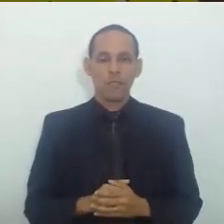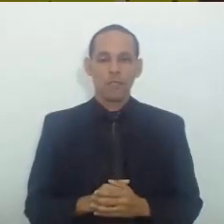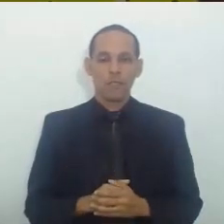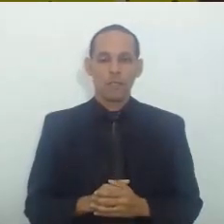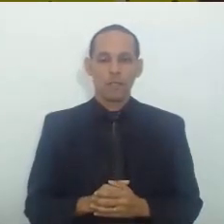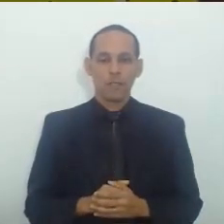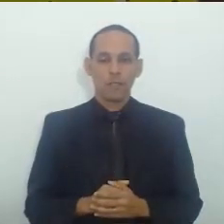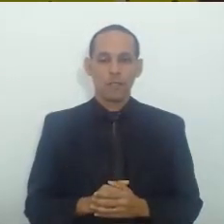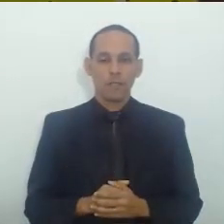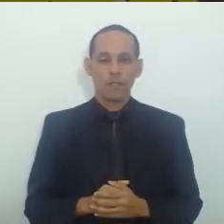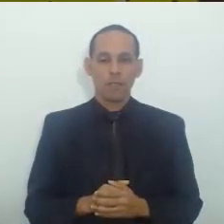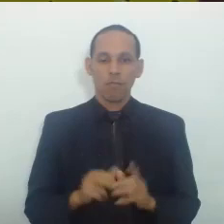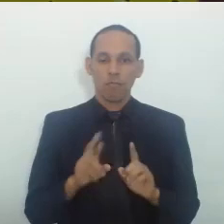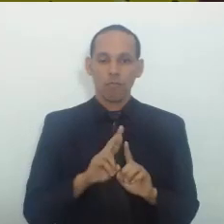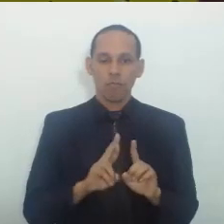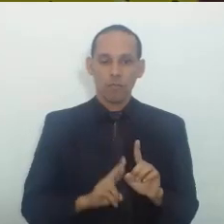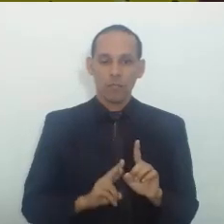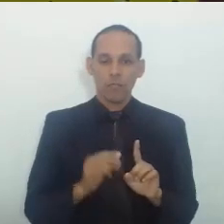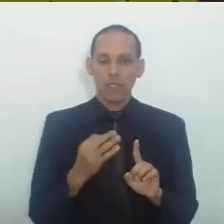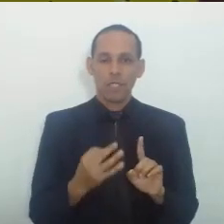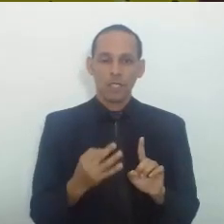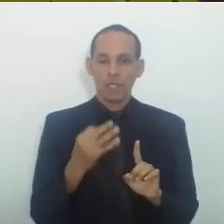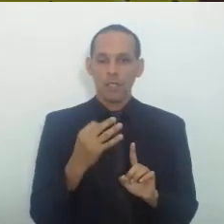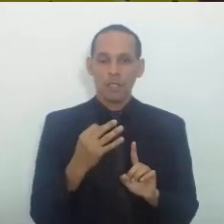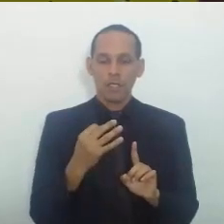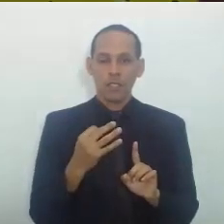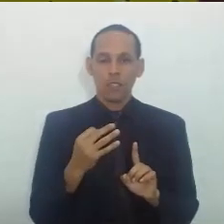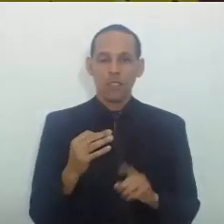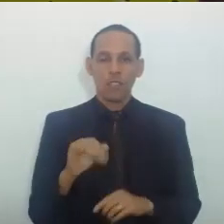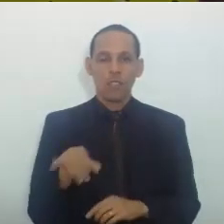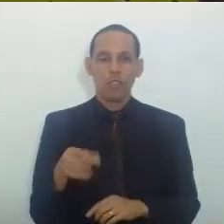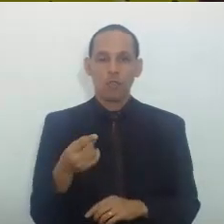Da redatoria do desembargador João Rebouças